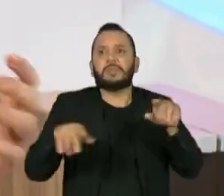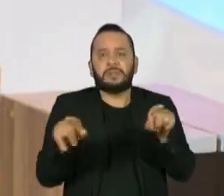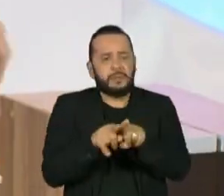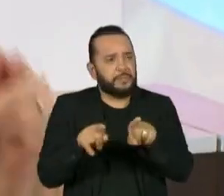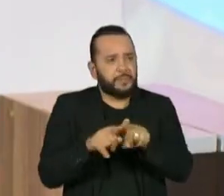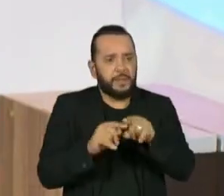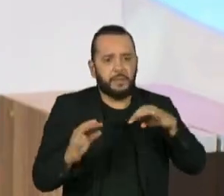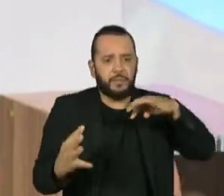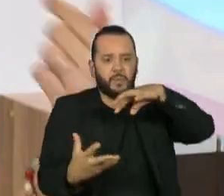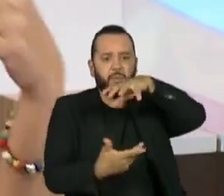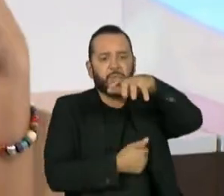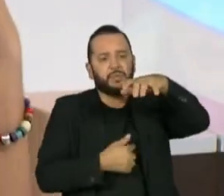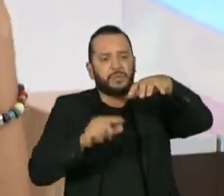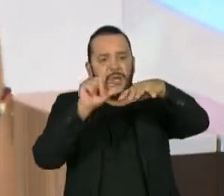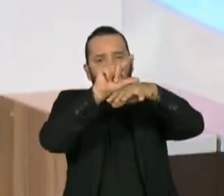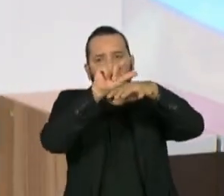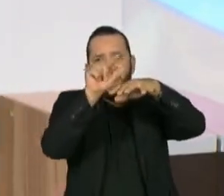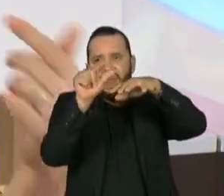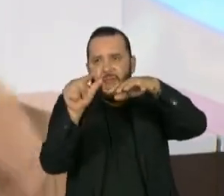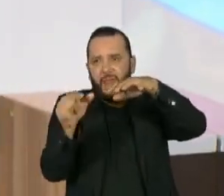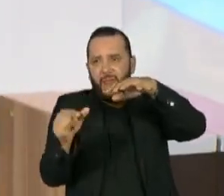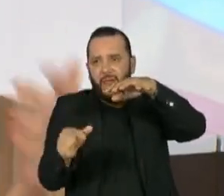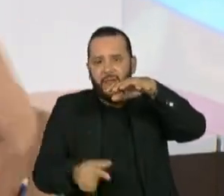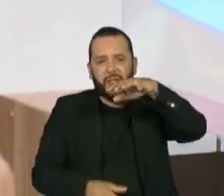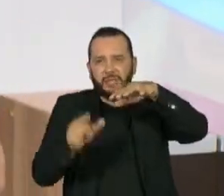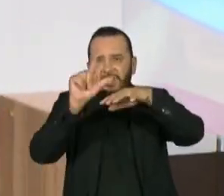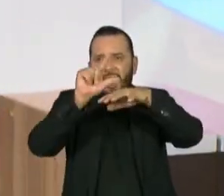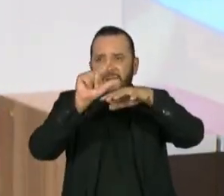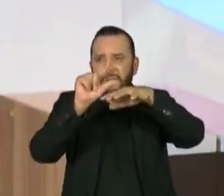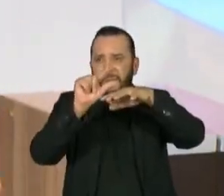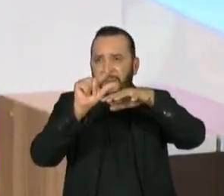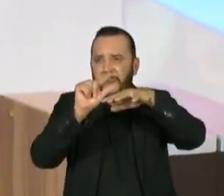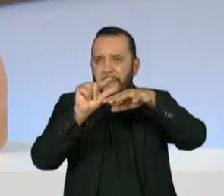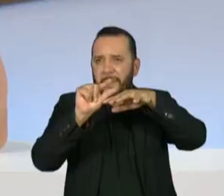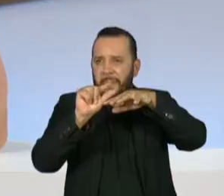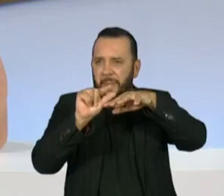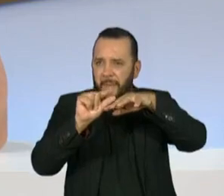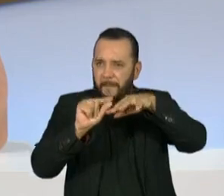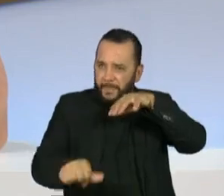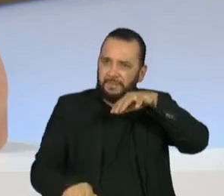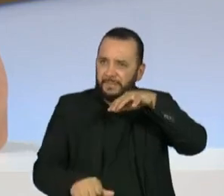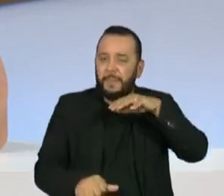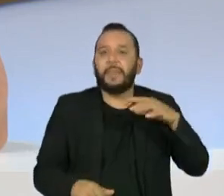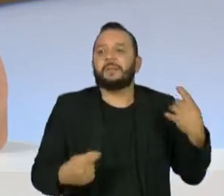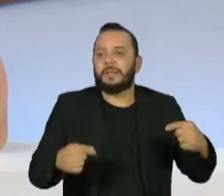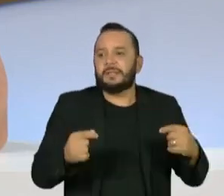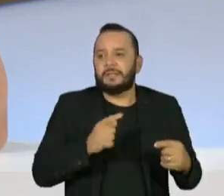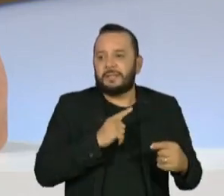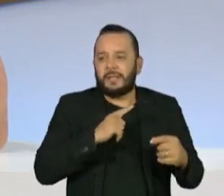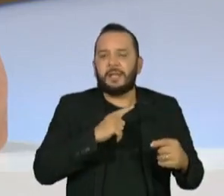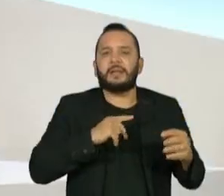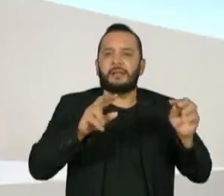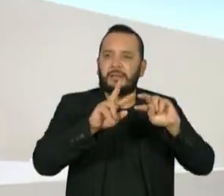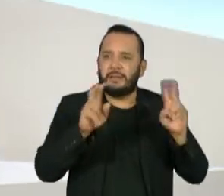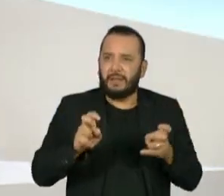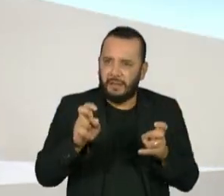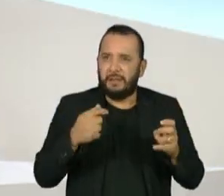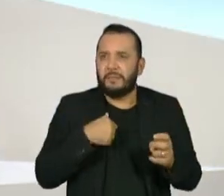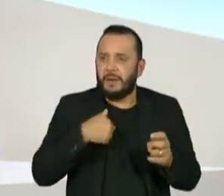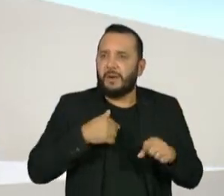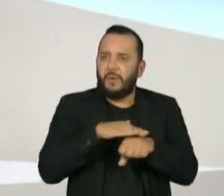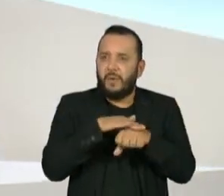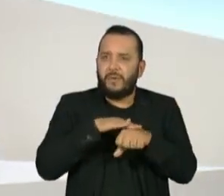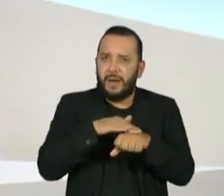ozônio. Então, a gente tem que trazer e fazer essa pauta ser cada vez mais acessível. E eu acho que não tem uma forma